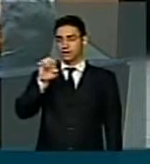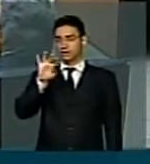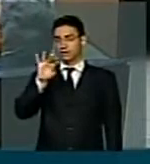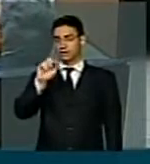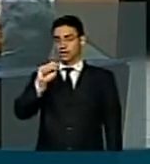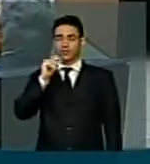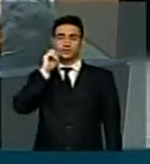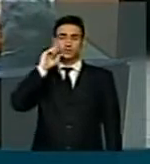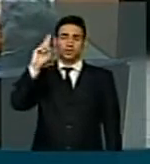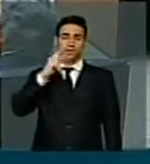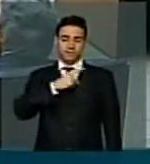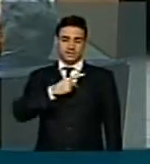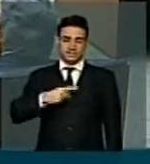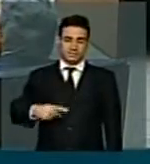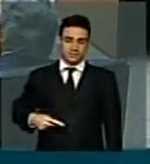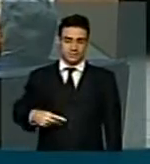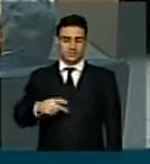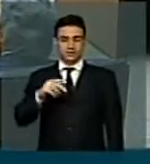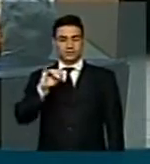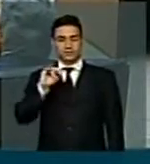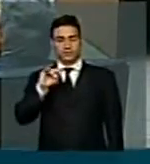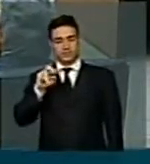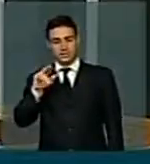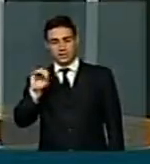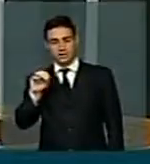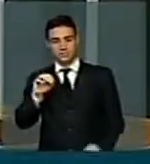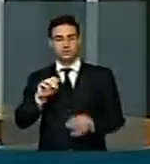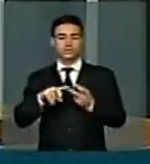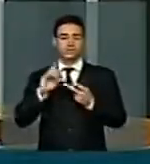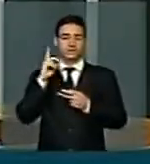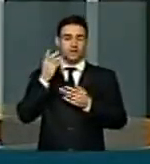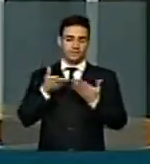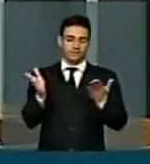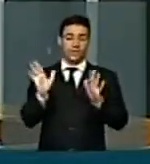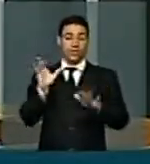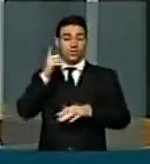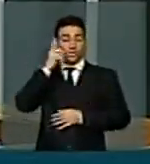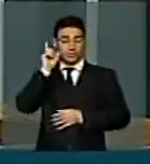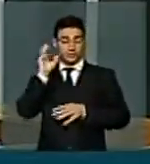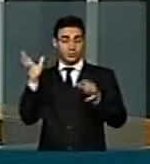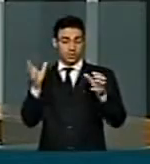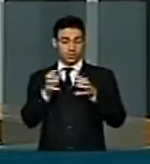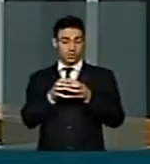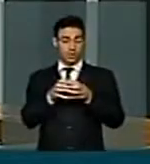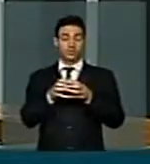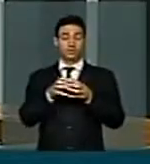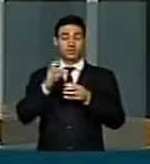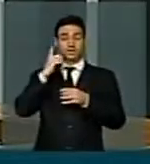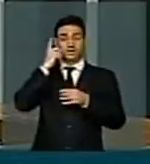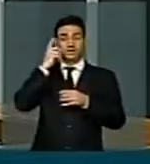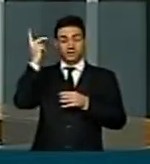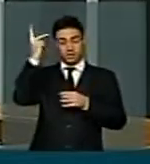Bancada Paulista?